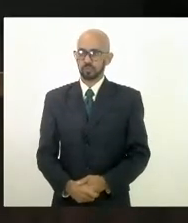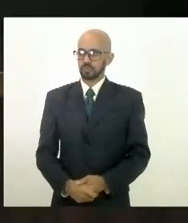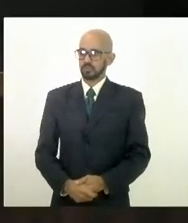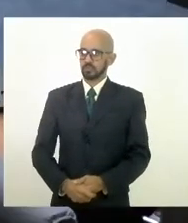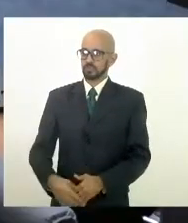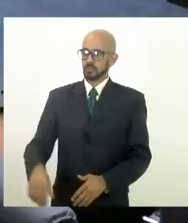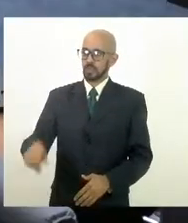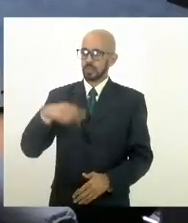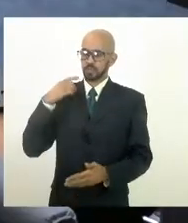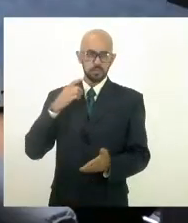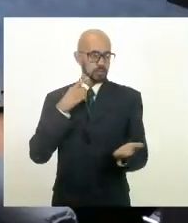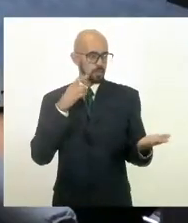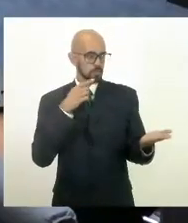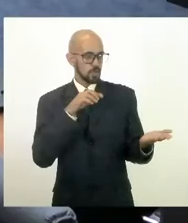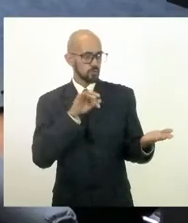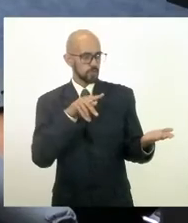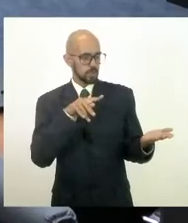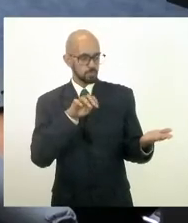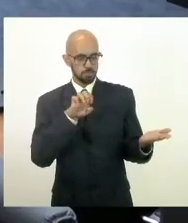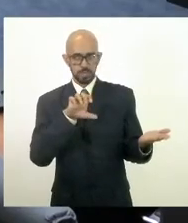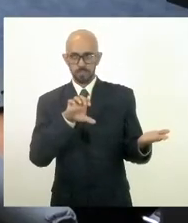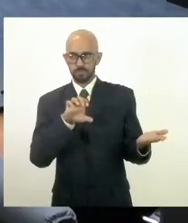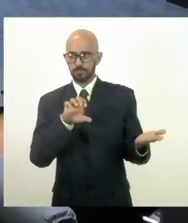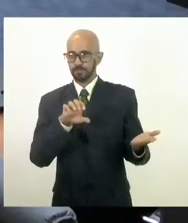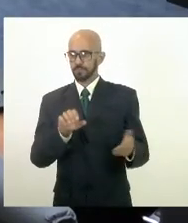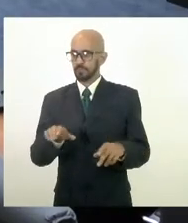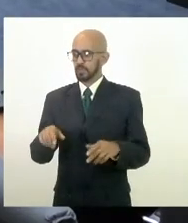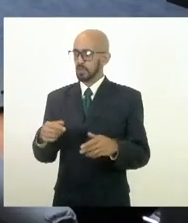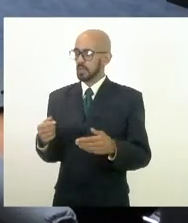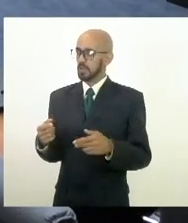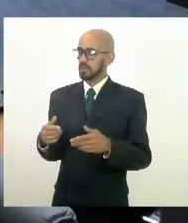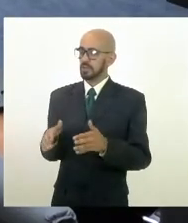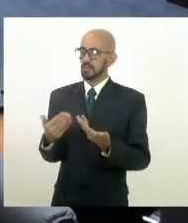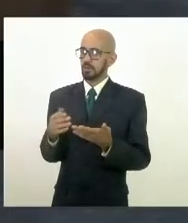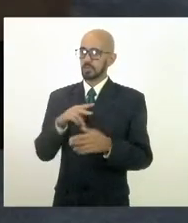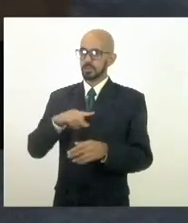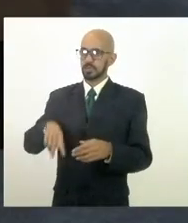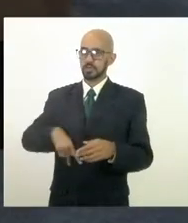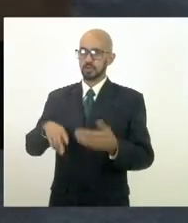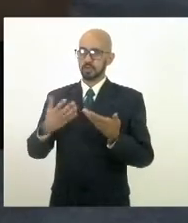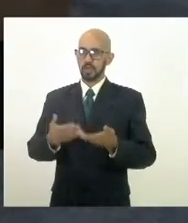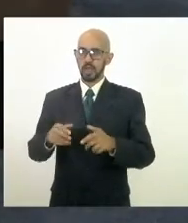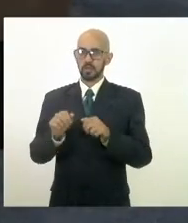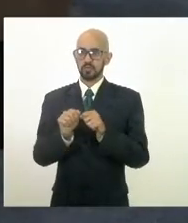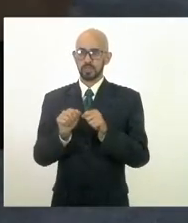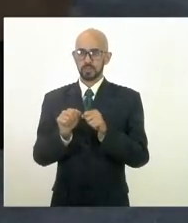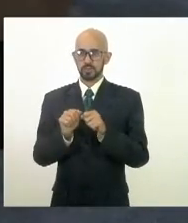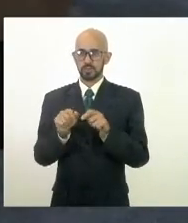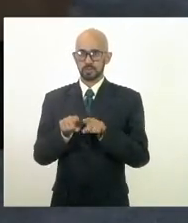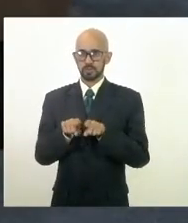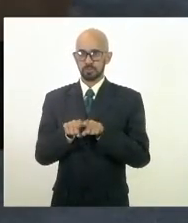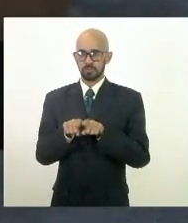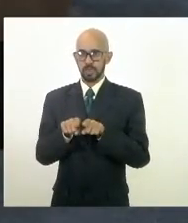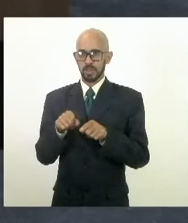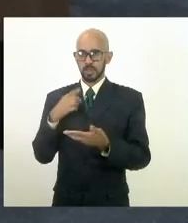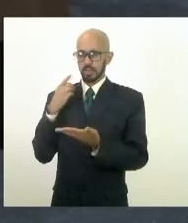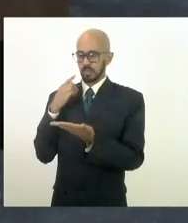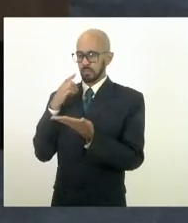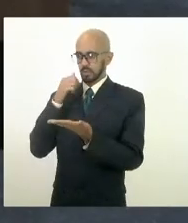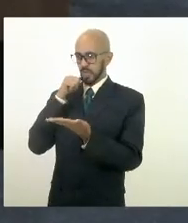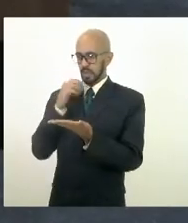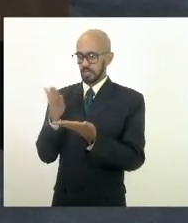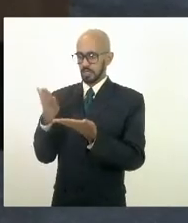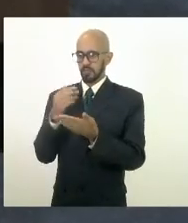Pobel. Presidente, eu queria até fazer uma ratificação aqui da deputada que usou a plenária nesse momento